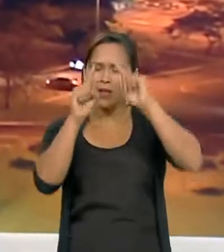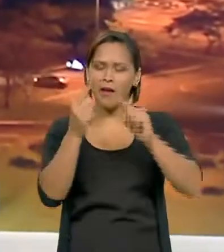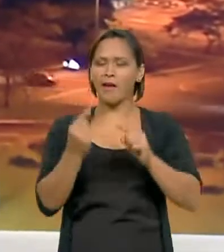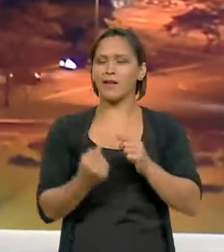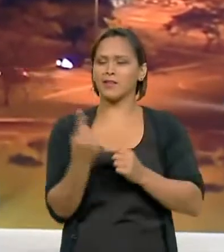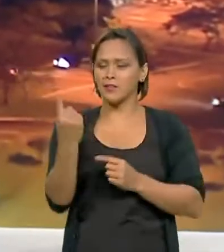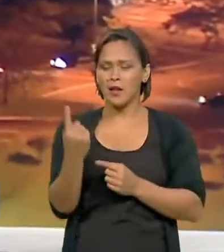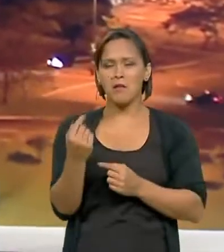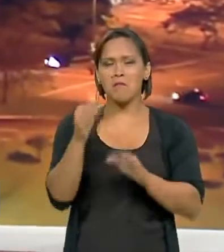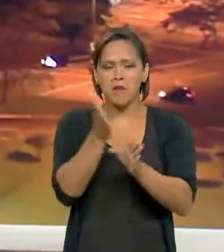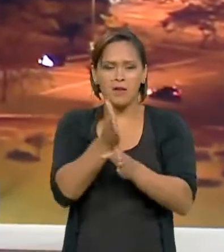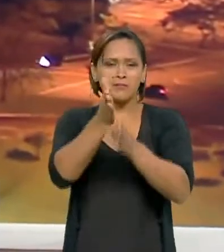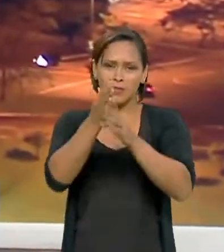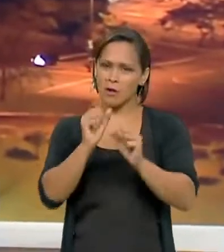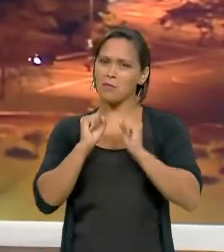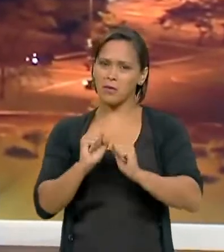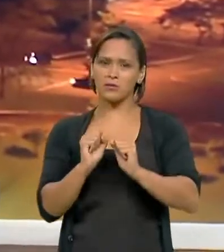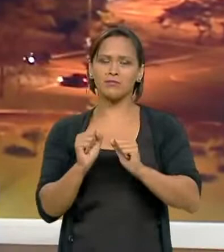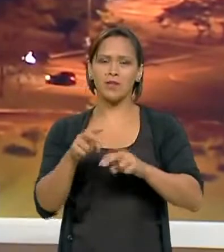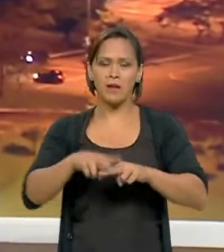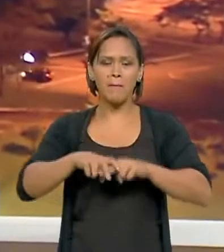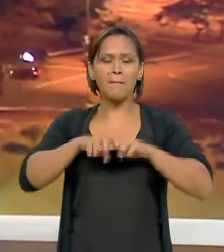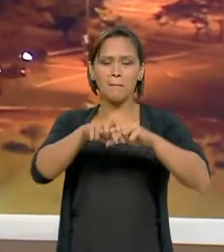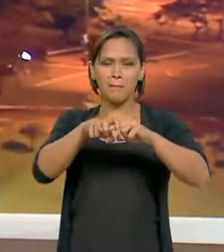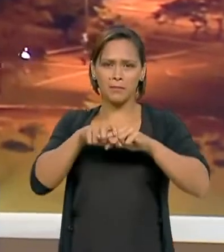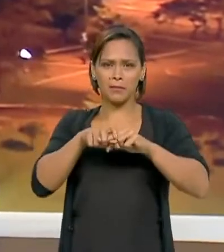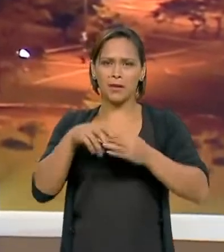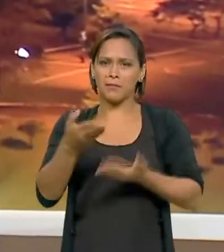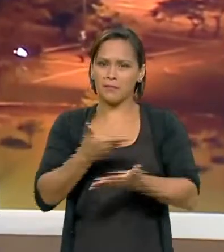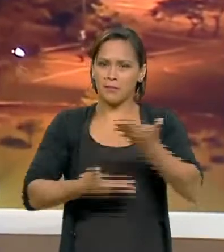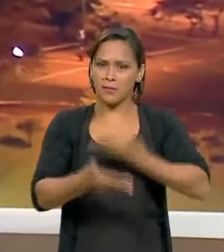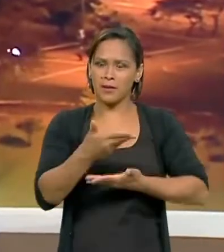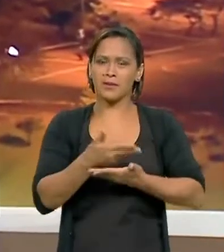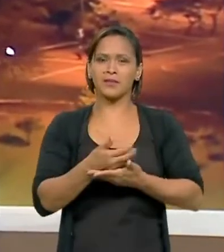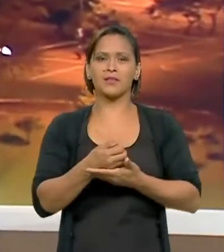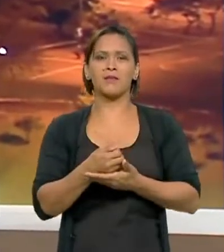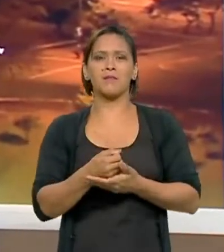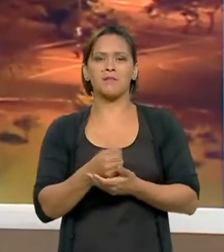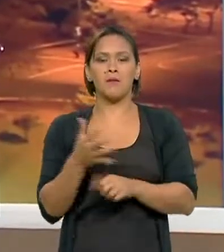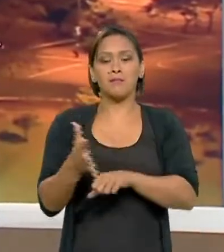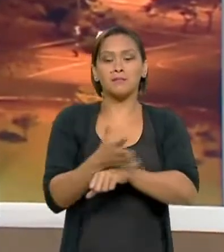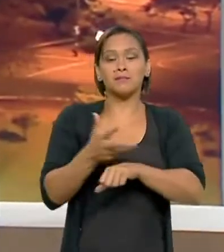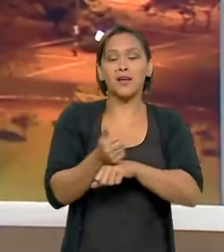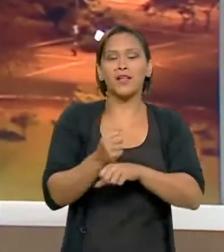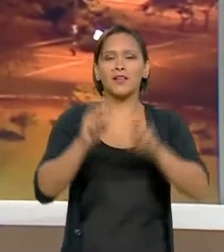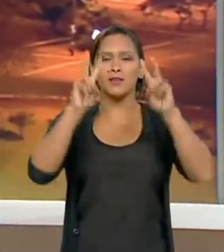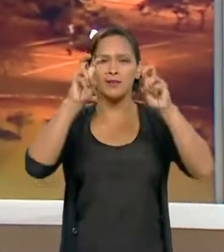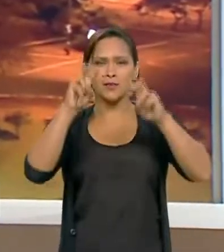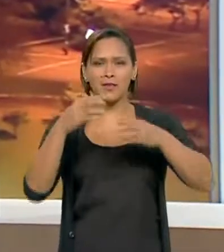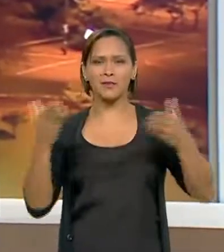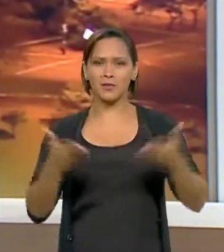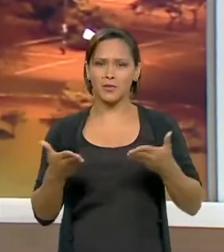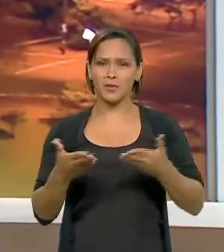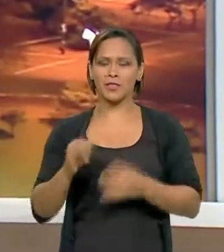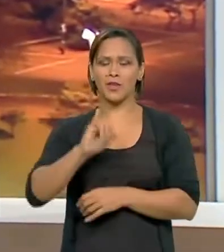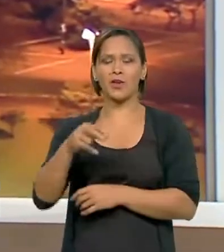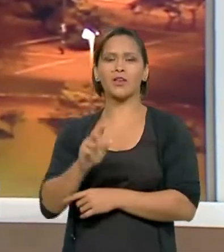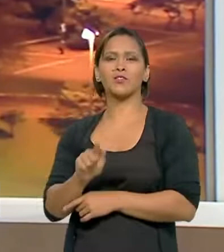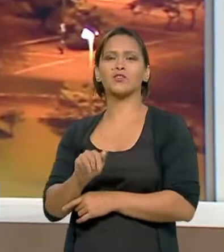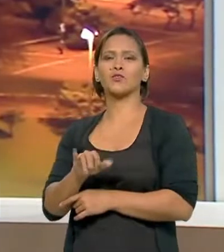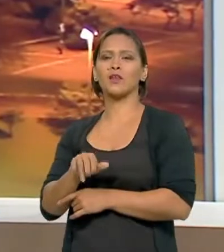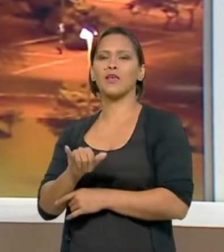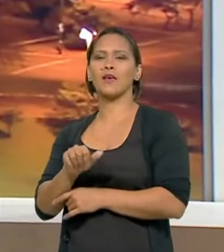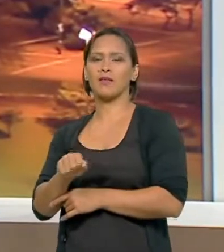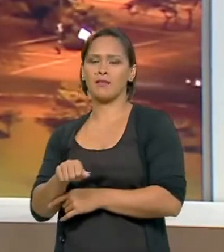outro, de cima do muro. Eu peço que você se posicione e participe para enriquecer ainda mais o nosso tema de hoje. Agora é a vez da Juliana Braga para a sua segunda